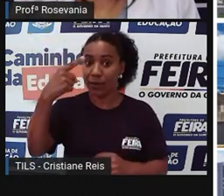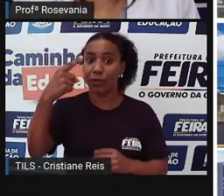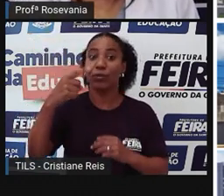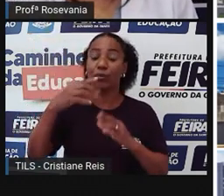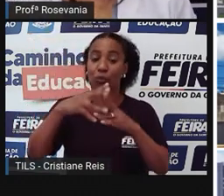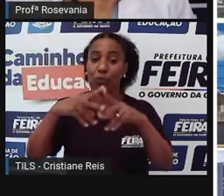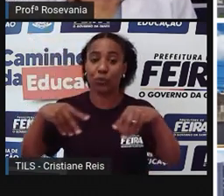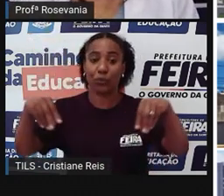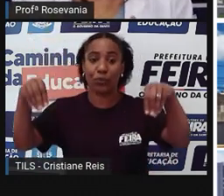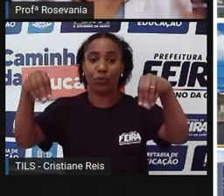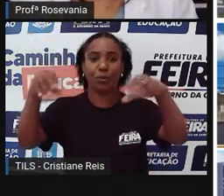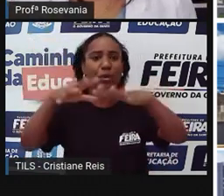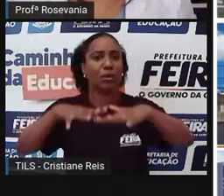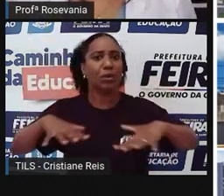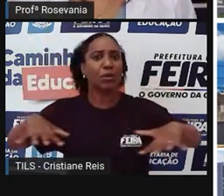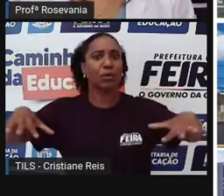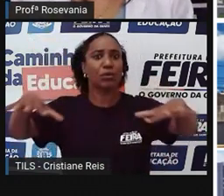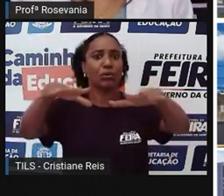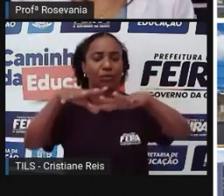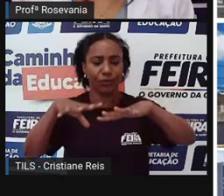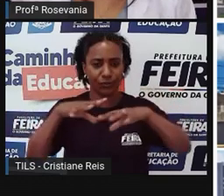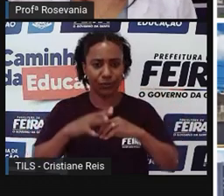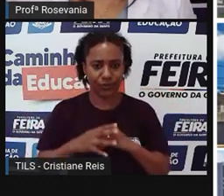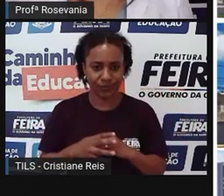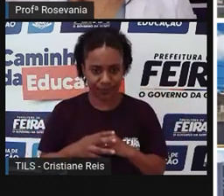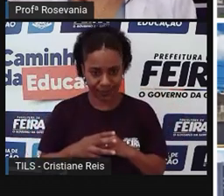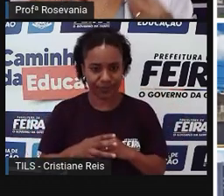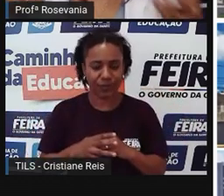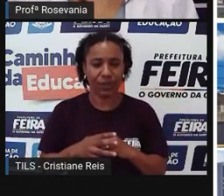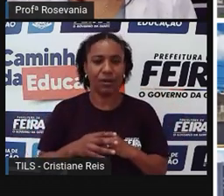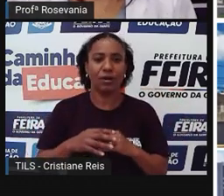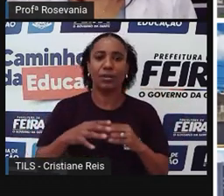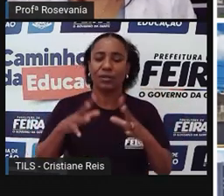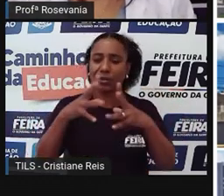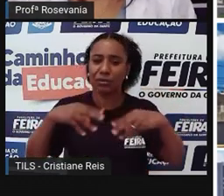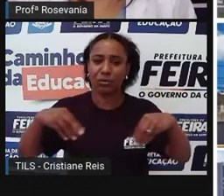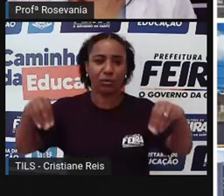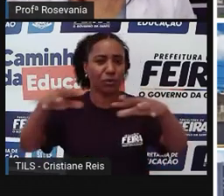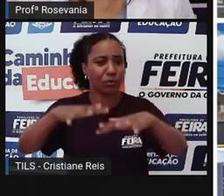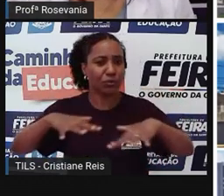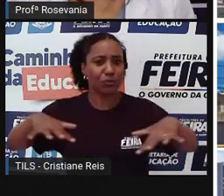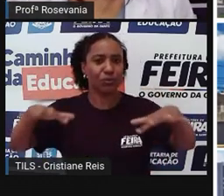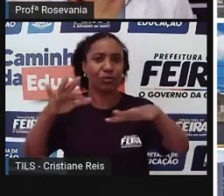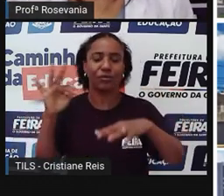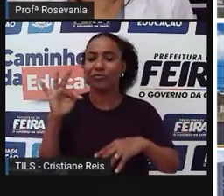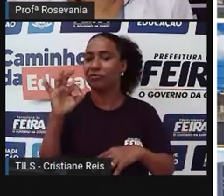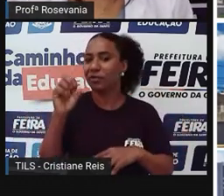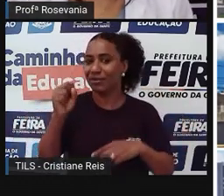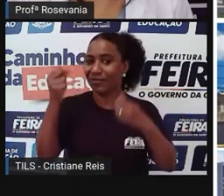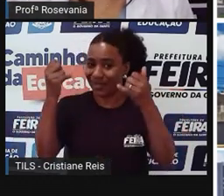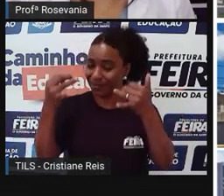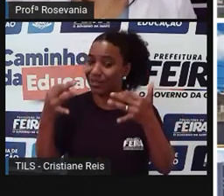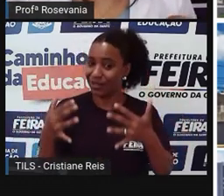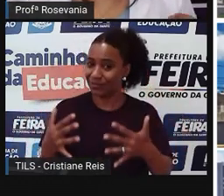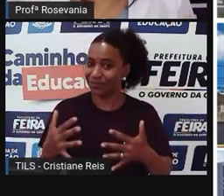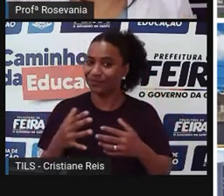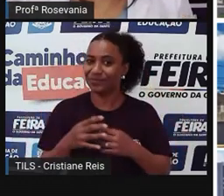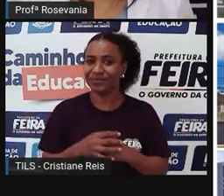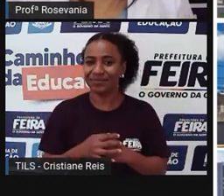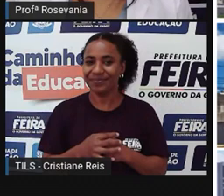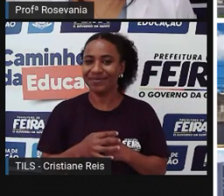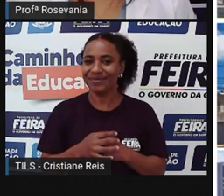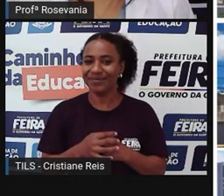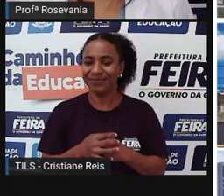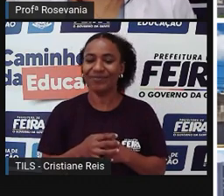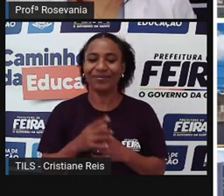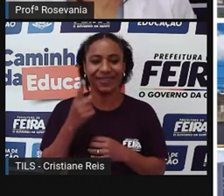território, essa delimitação, esse espaço, esse poder que tem aí, né, nós vamos falar sobre isso. E logo de